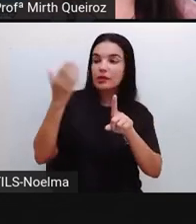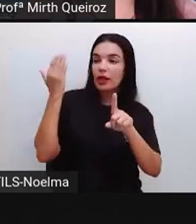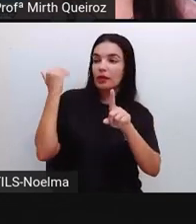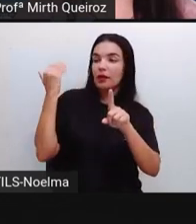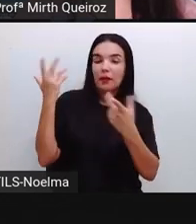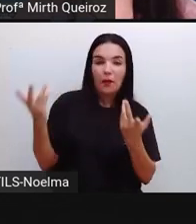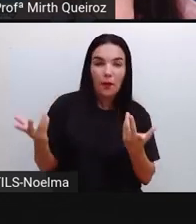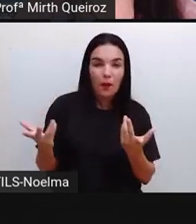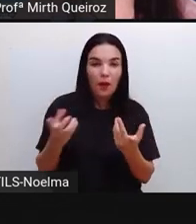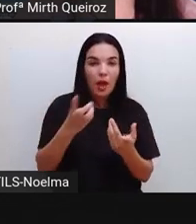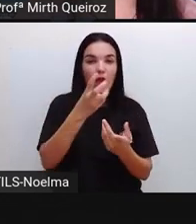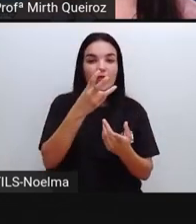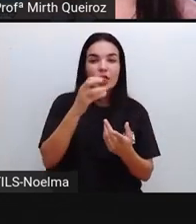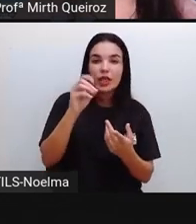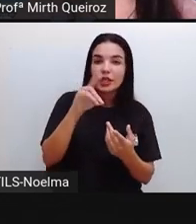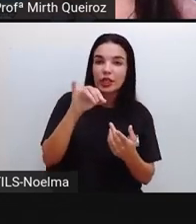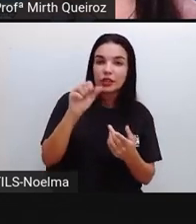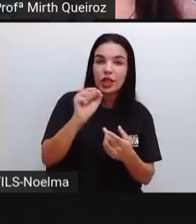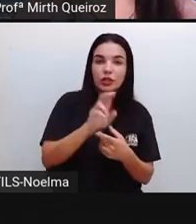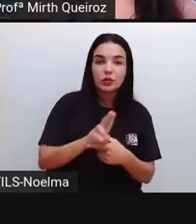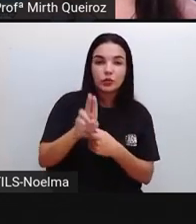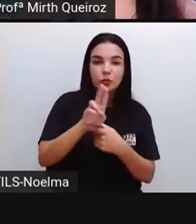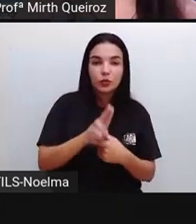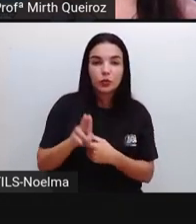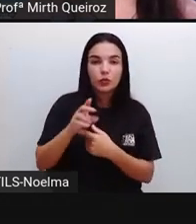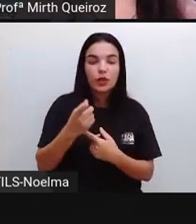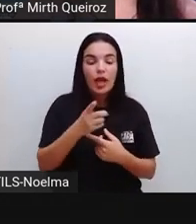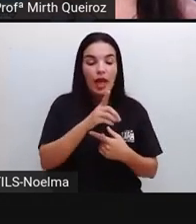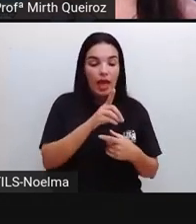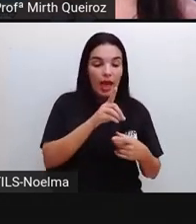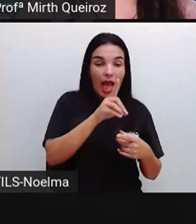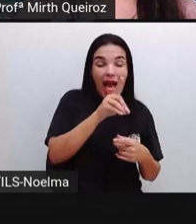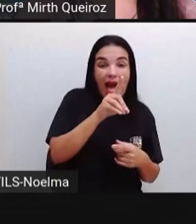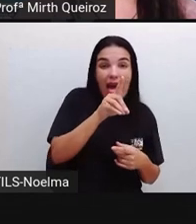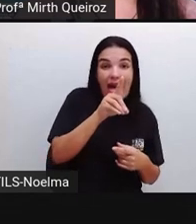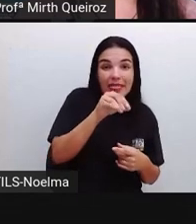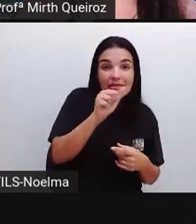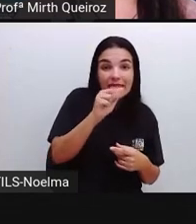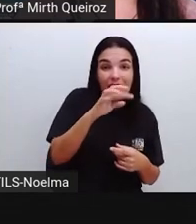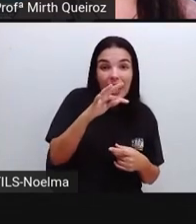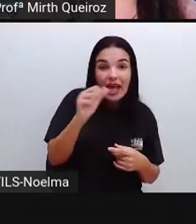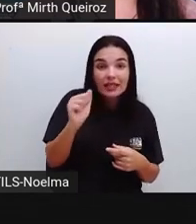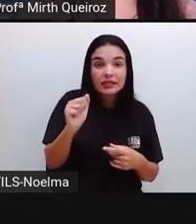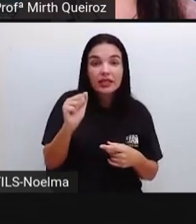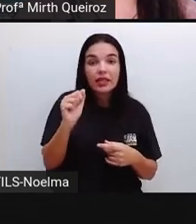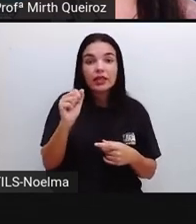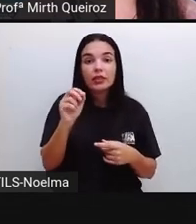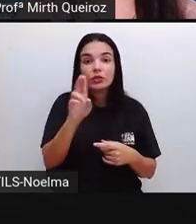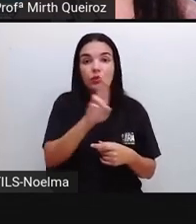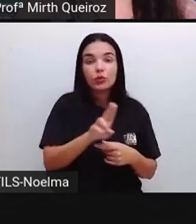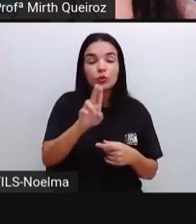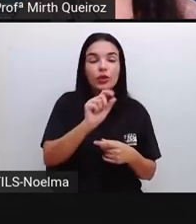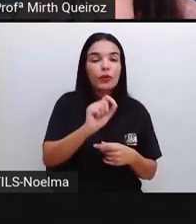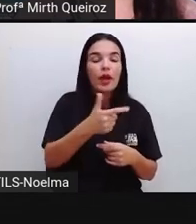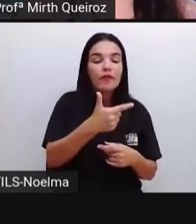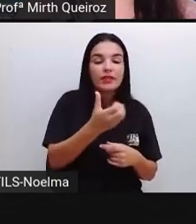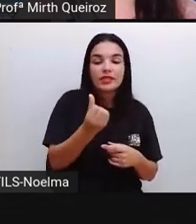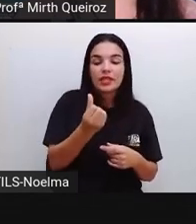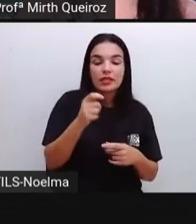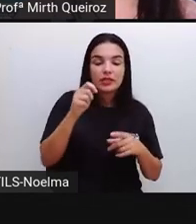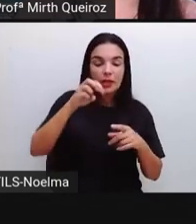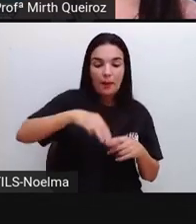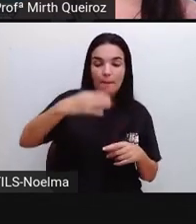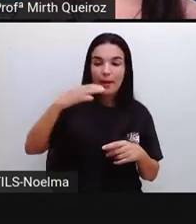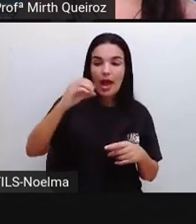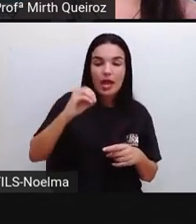consumo, 30 dias de consumo, a data de leitura, neste caso aqui, 26 de março de 2017, foi